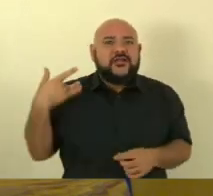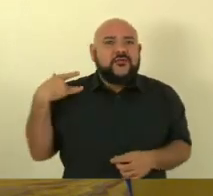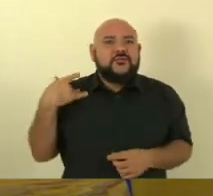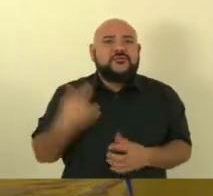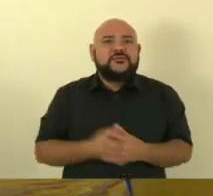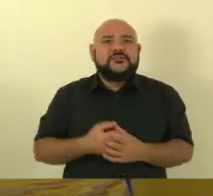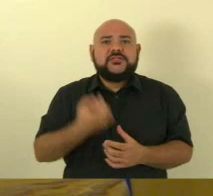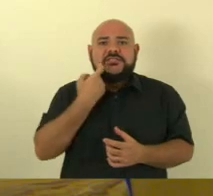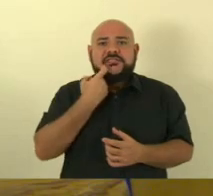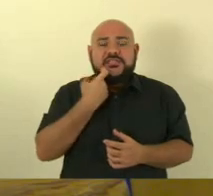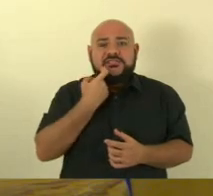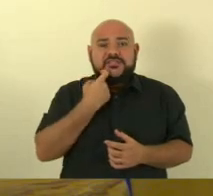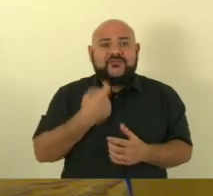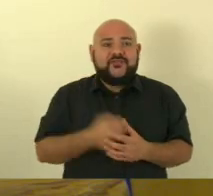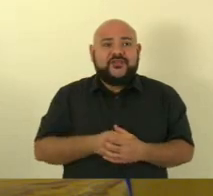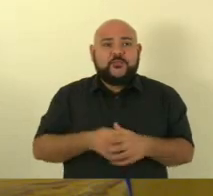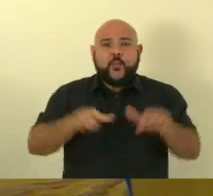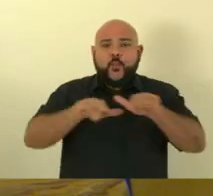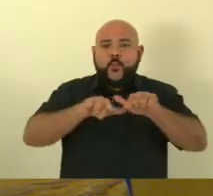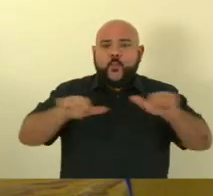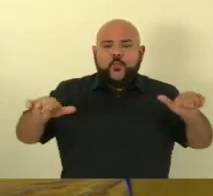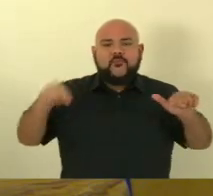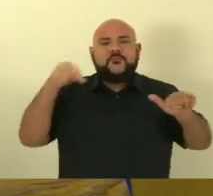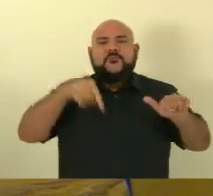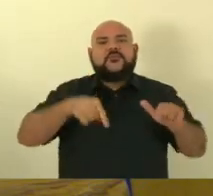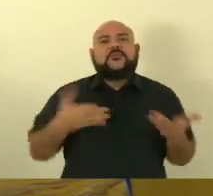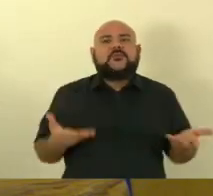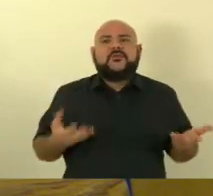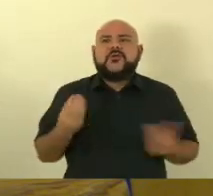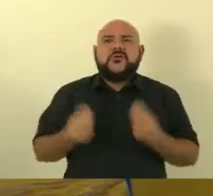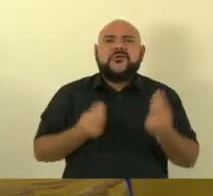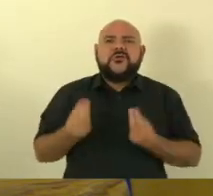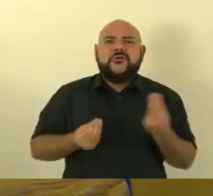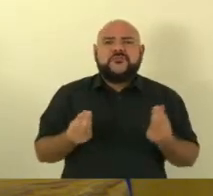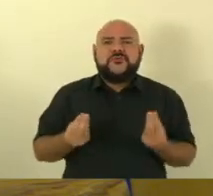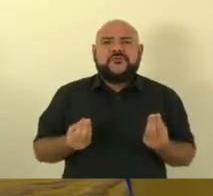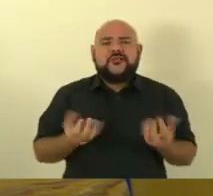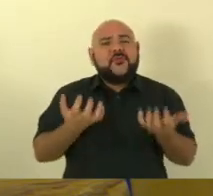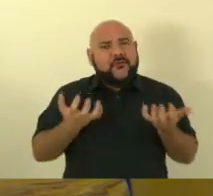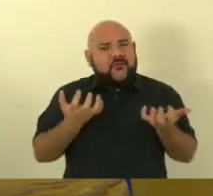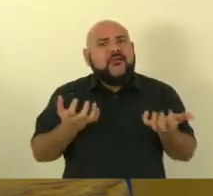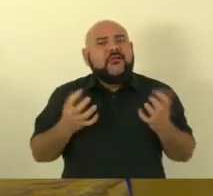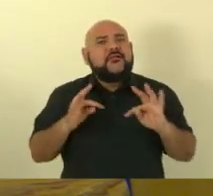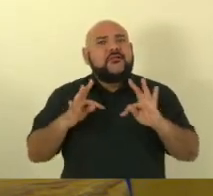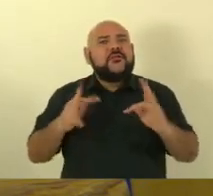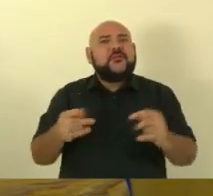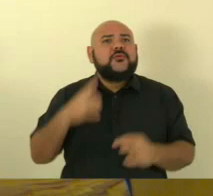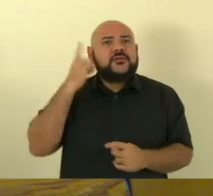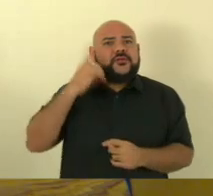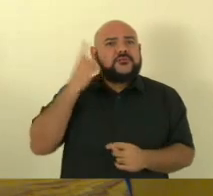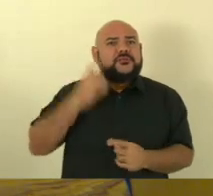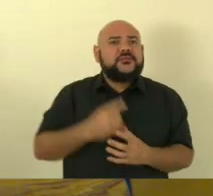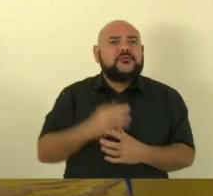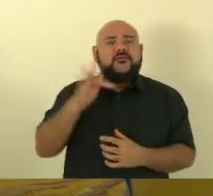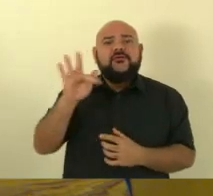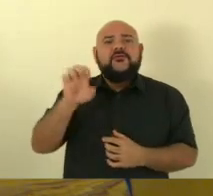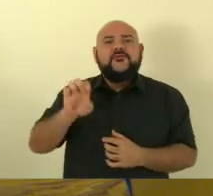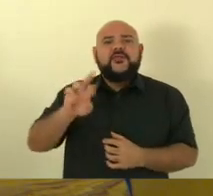nessa casa então eu quero sim ver todos os deputados e o deputado Ferraço botou mais uma emenda